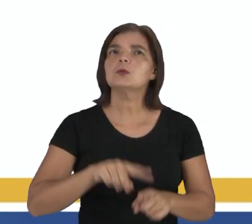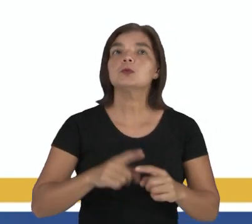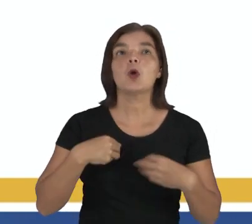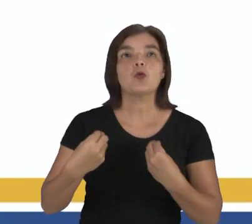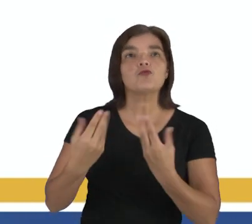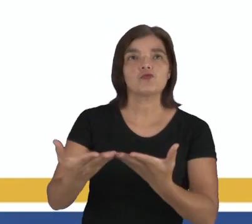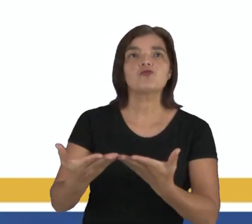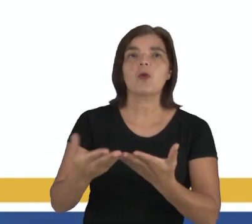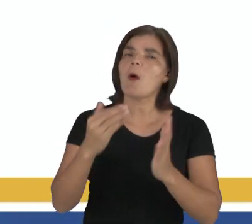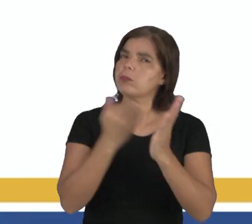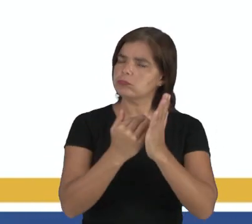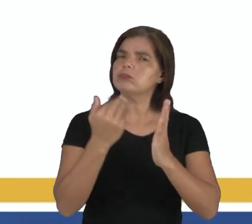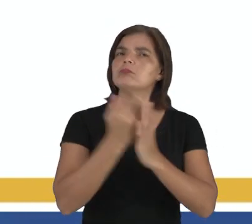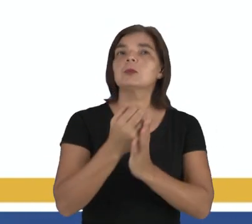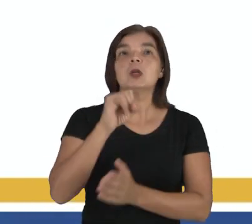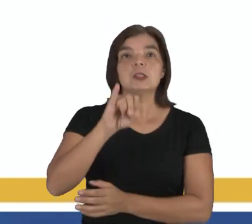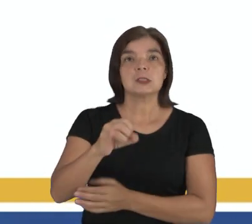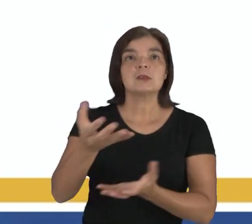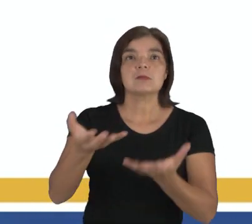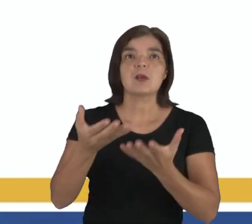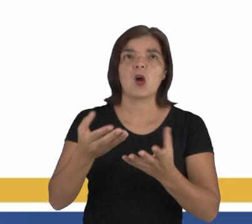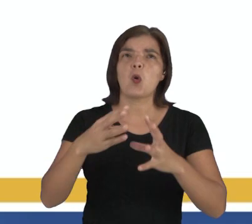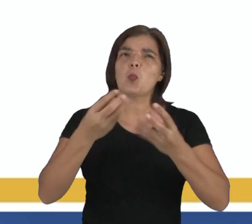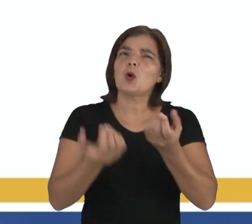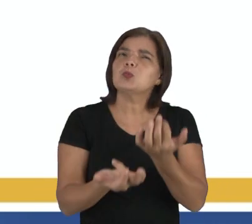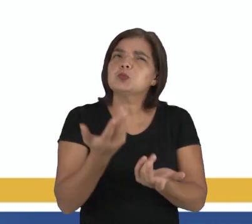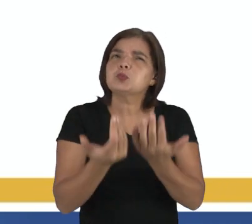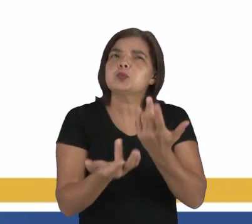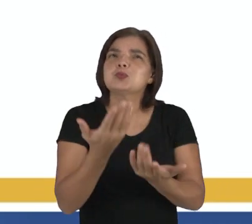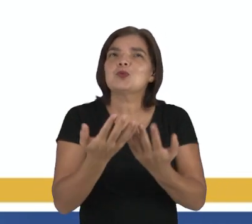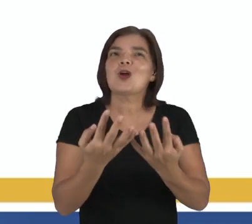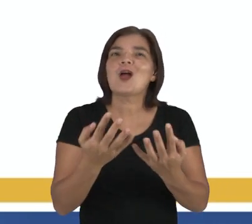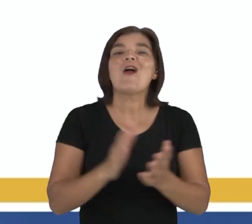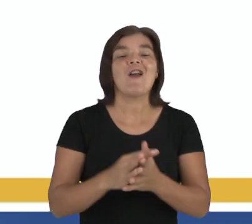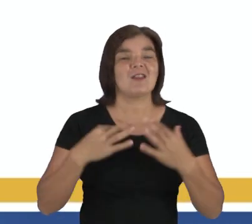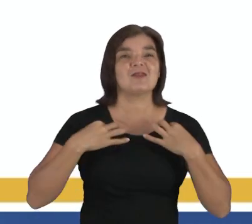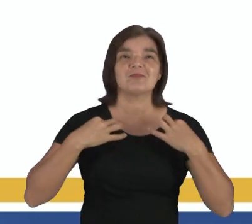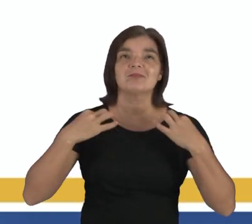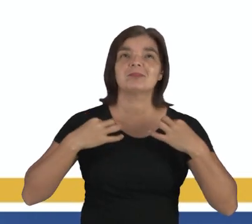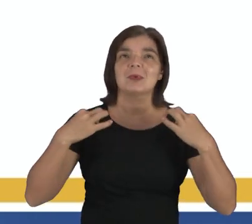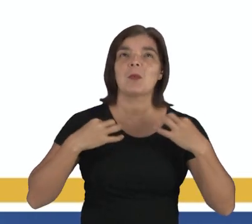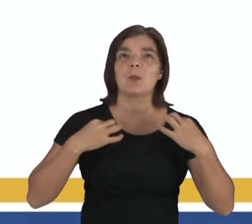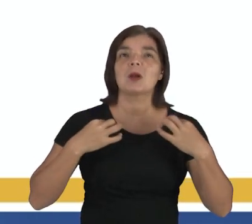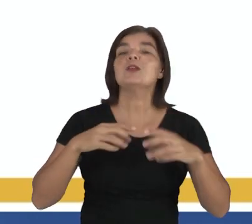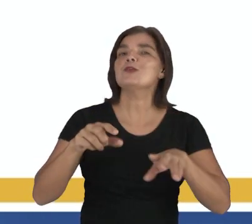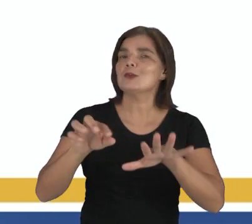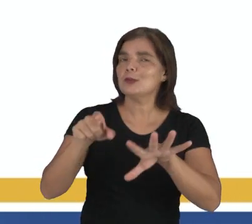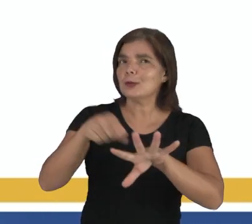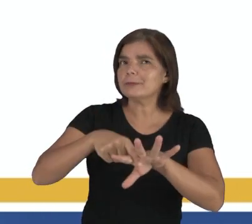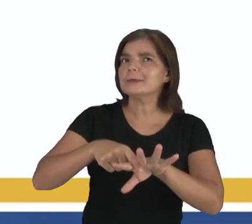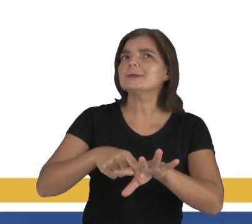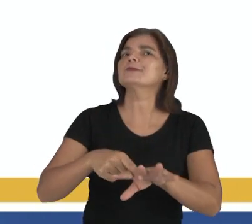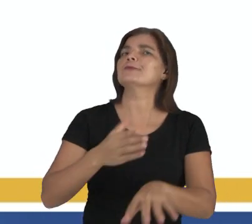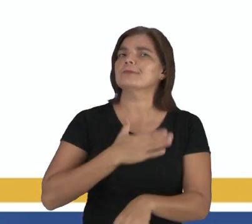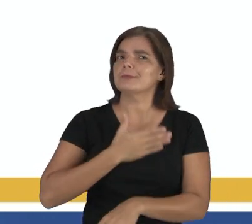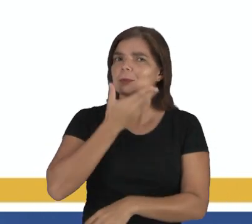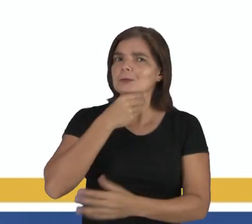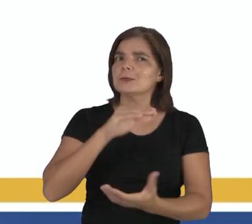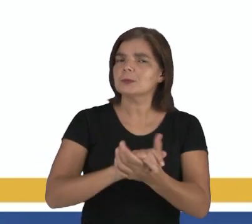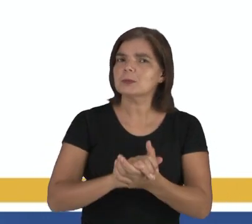eu te dou um aumento se a senhora queimar acidentalmente esta camisa havaiana do meu marido.